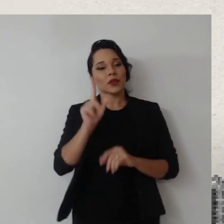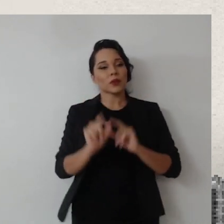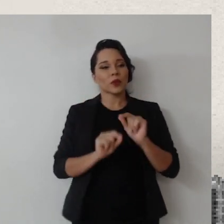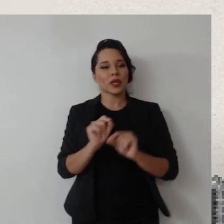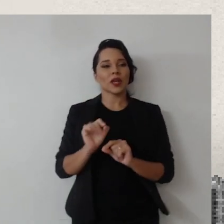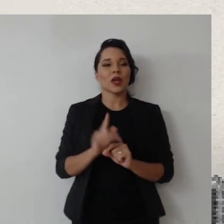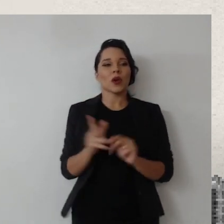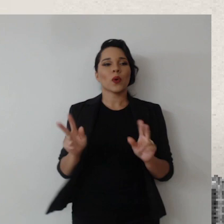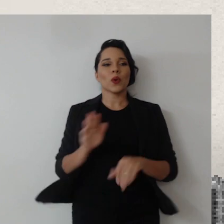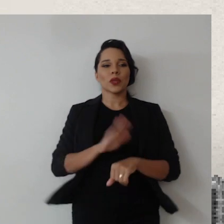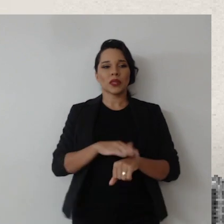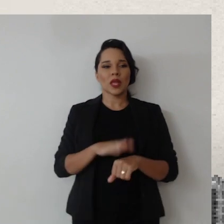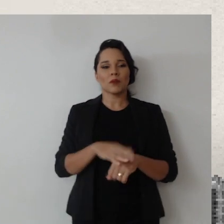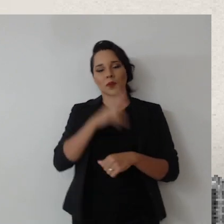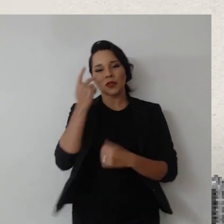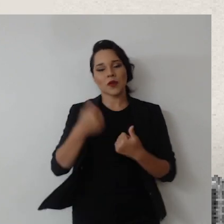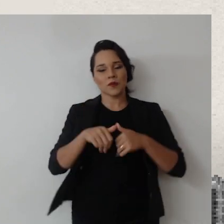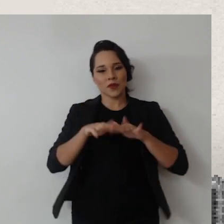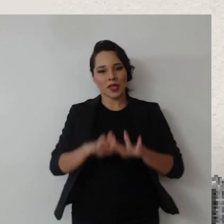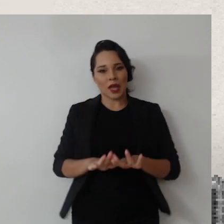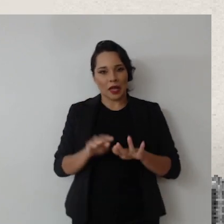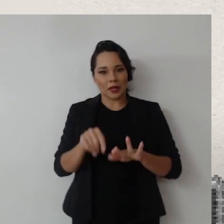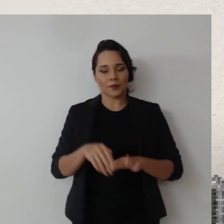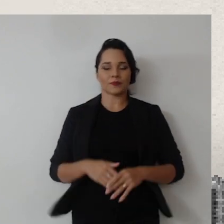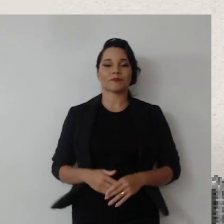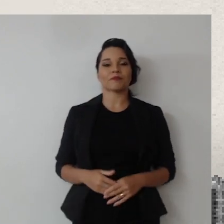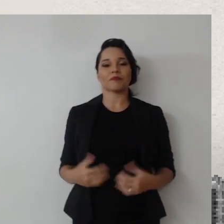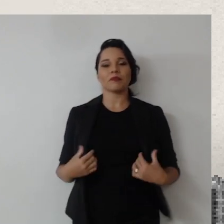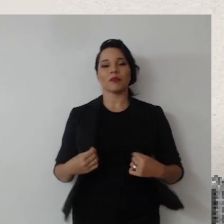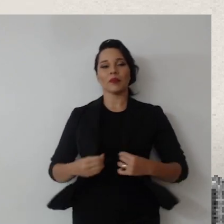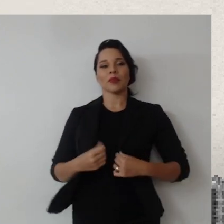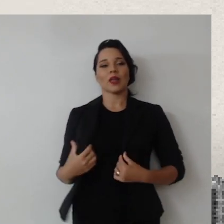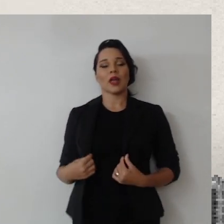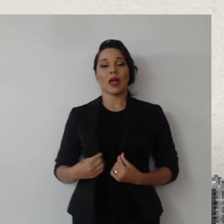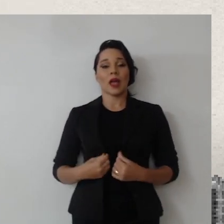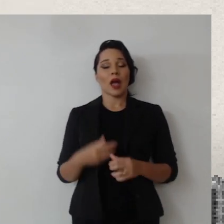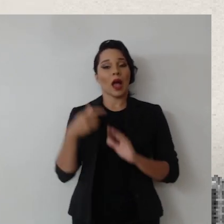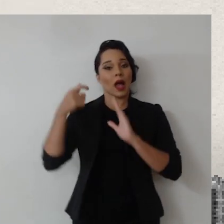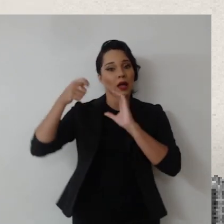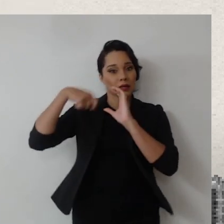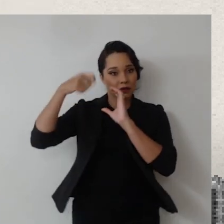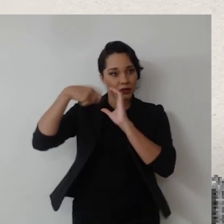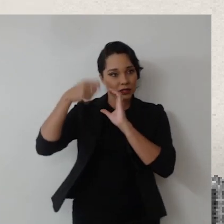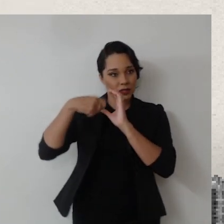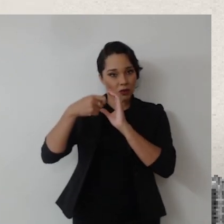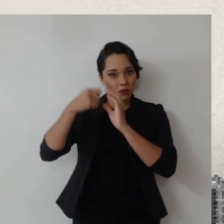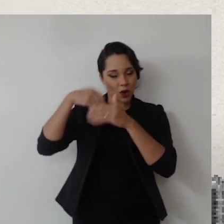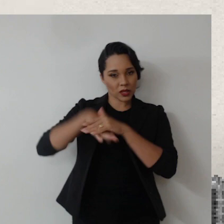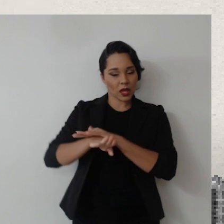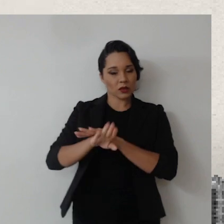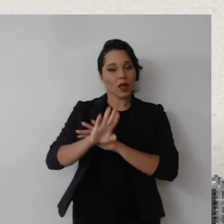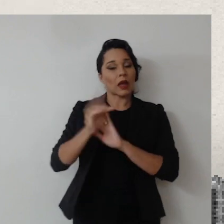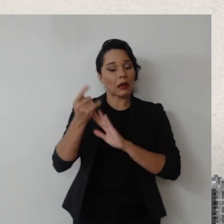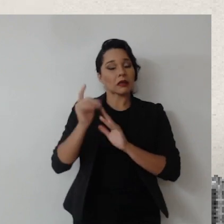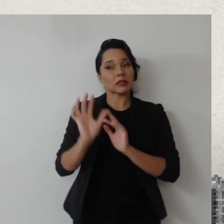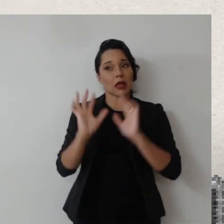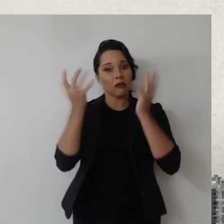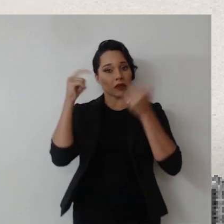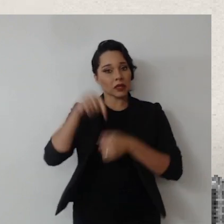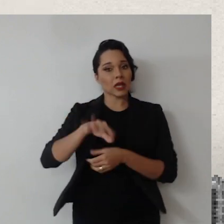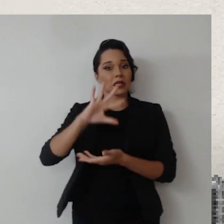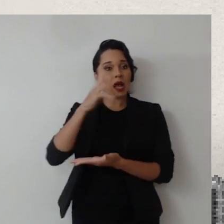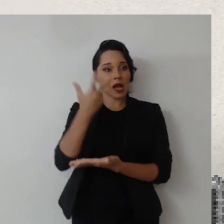consideração o tempo de permanência na sala. A gravação. Eu lembro a todos que este evento está sendo